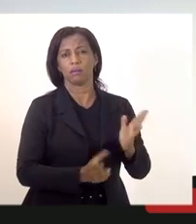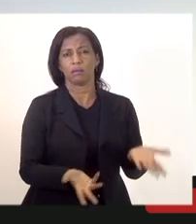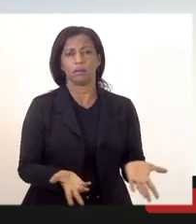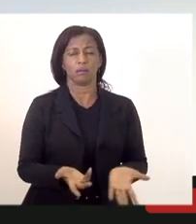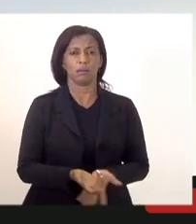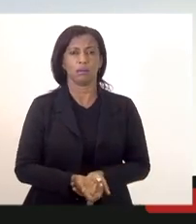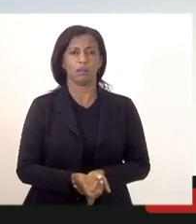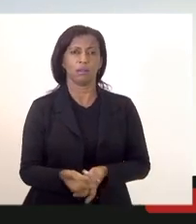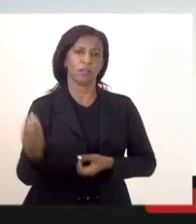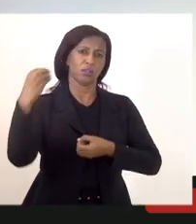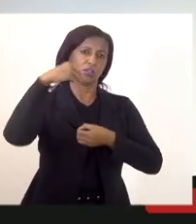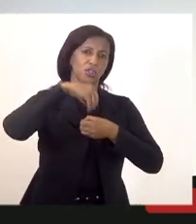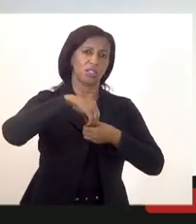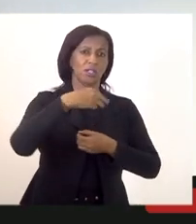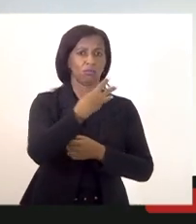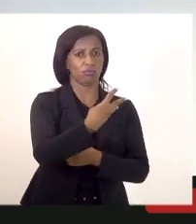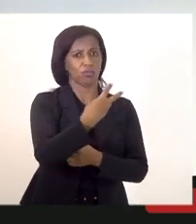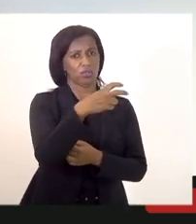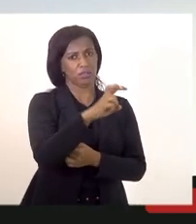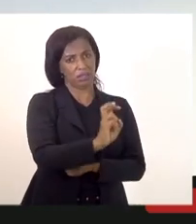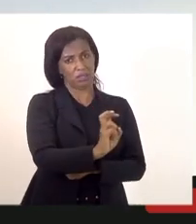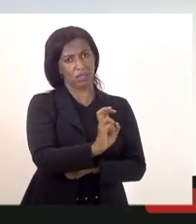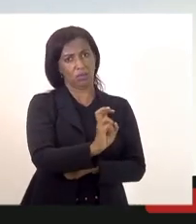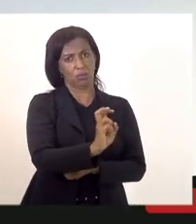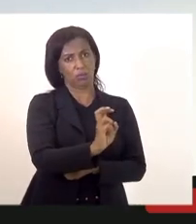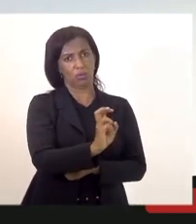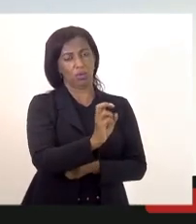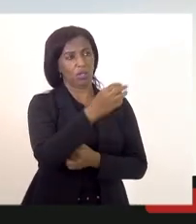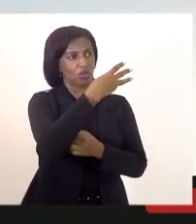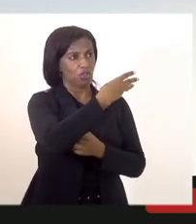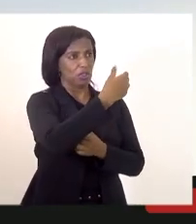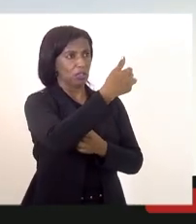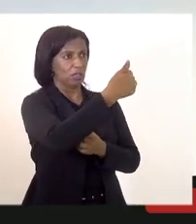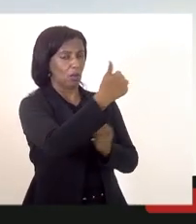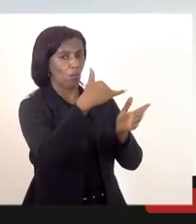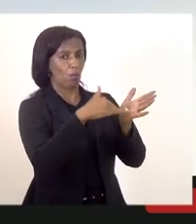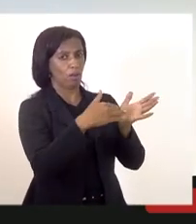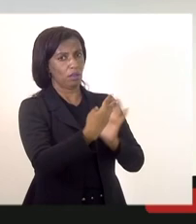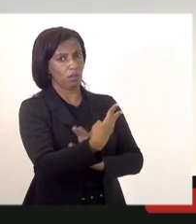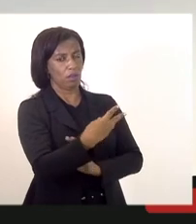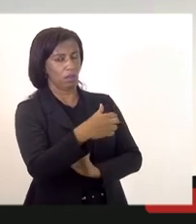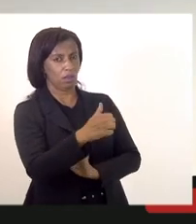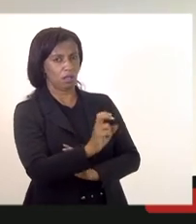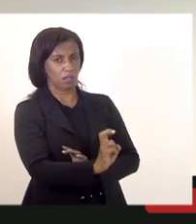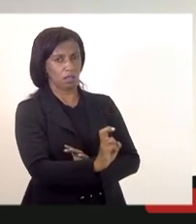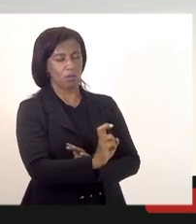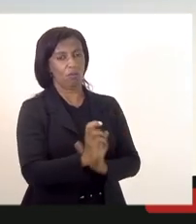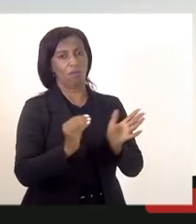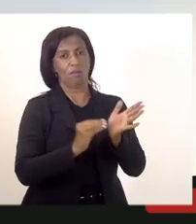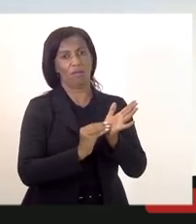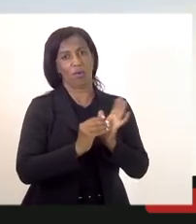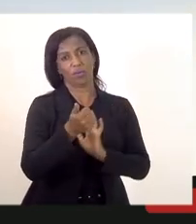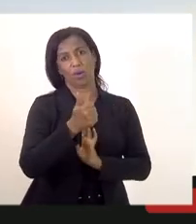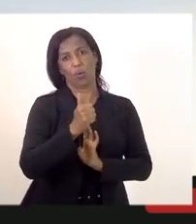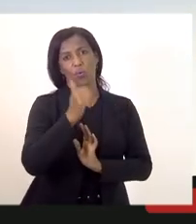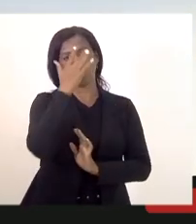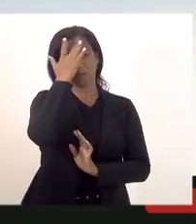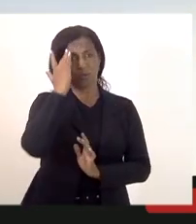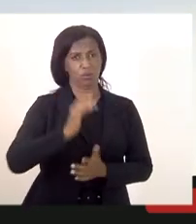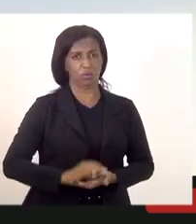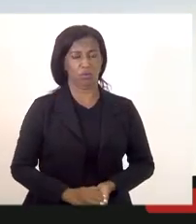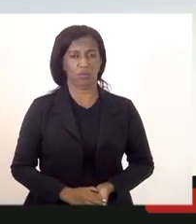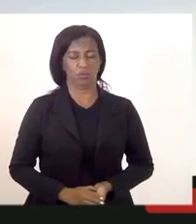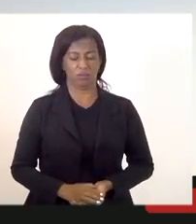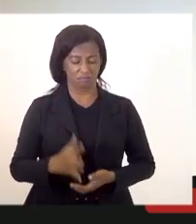de dentro dos 35 de 31 a 35 candidatos aprovados em todas as etapas eu não sei na verdade